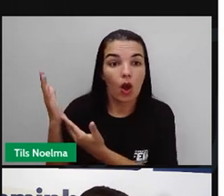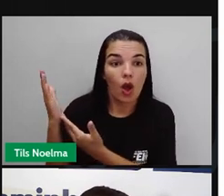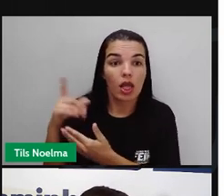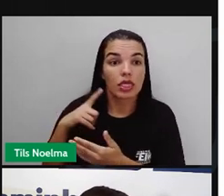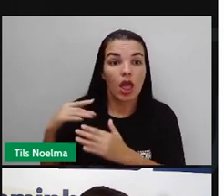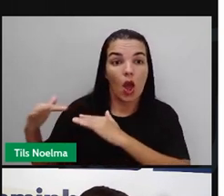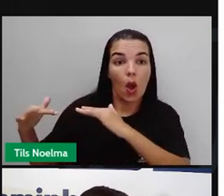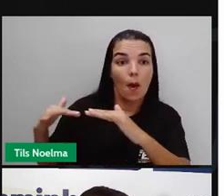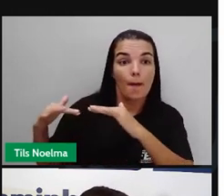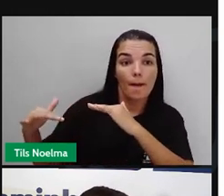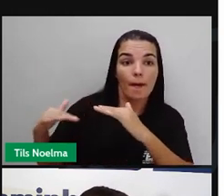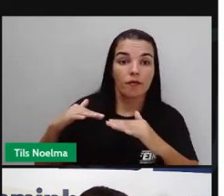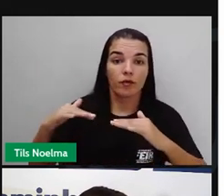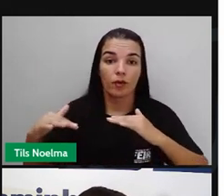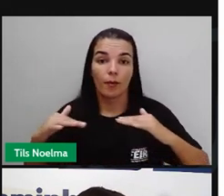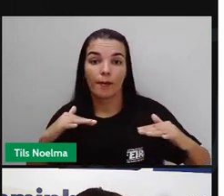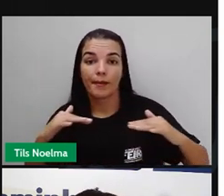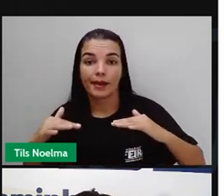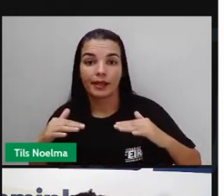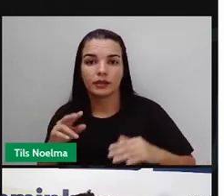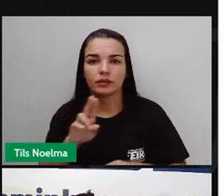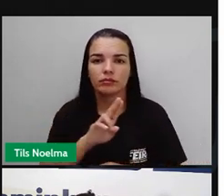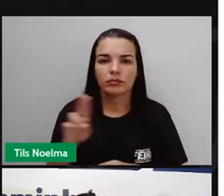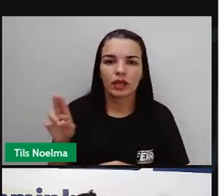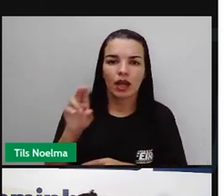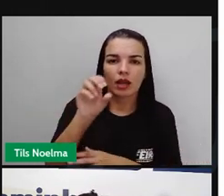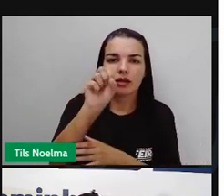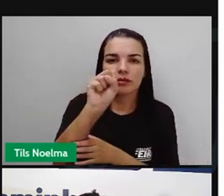um movimento o CENTA